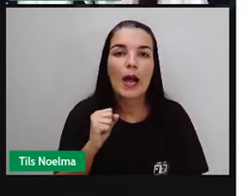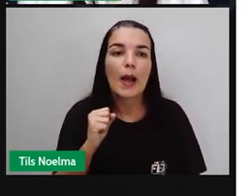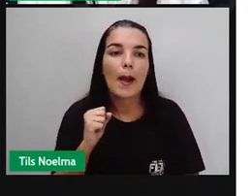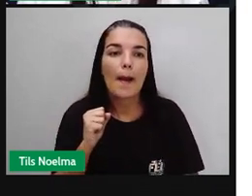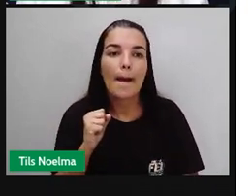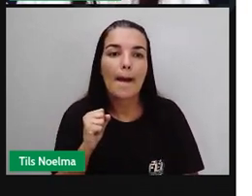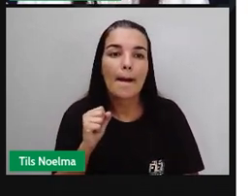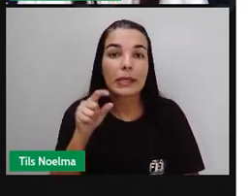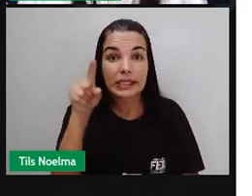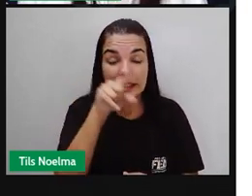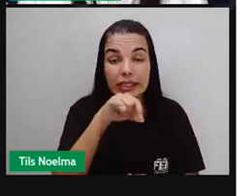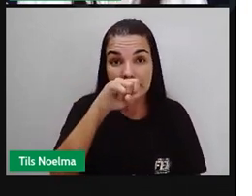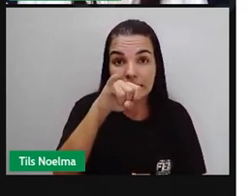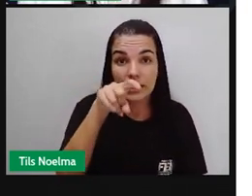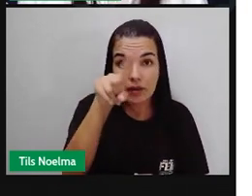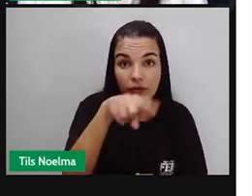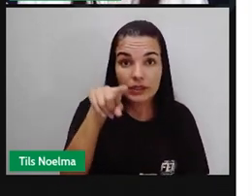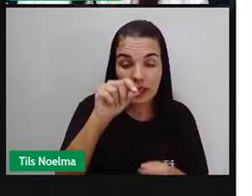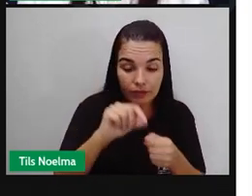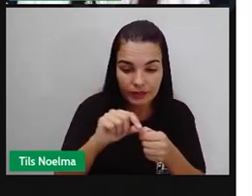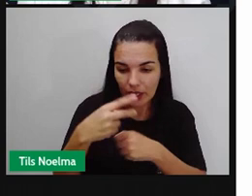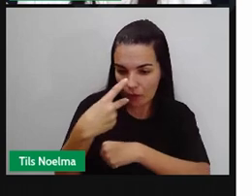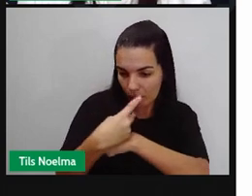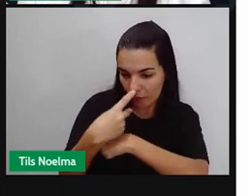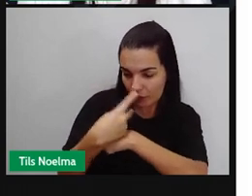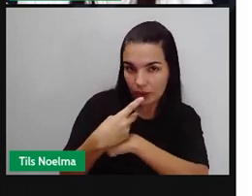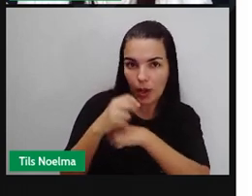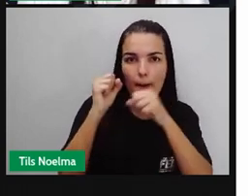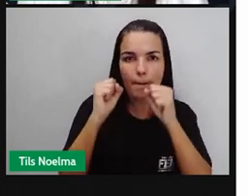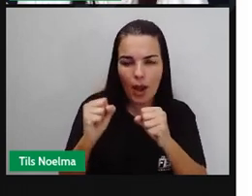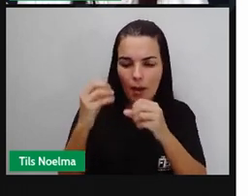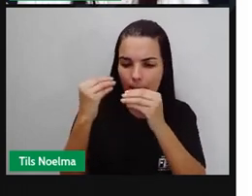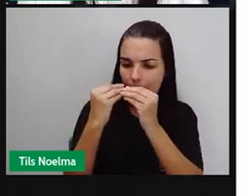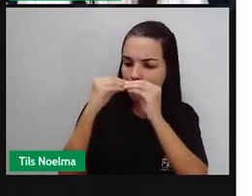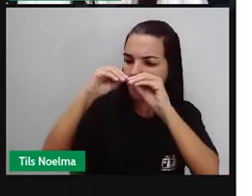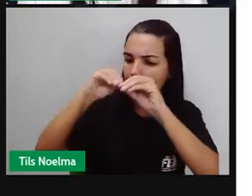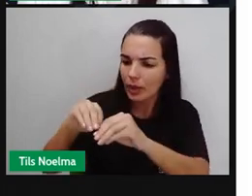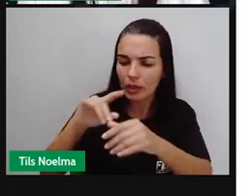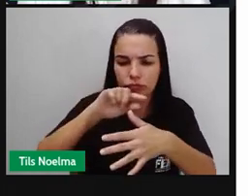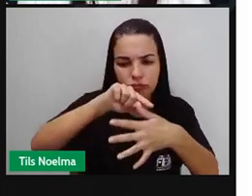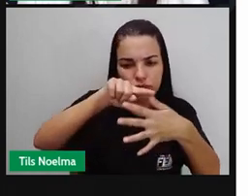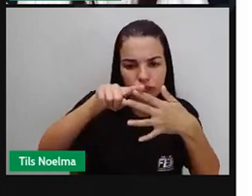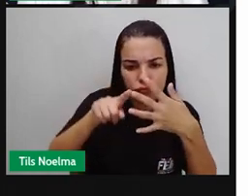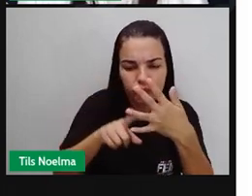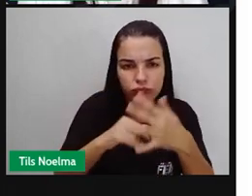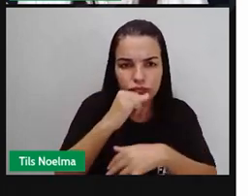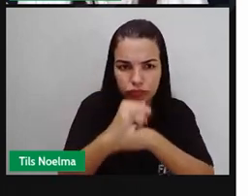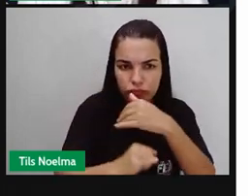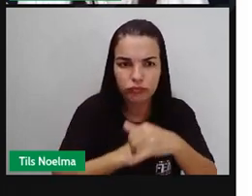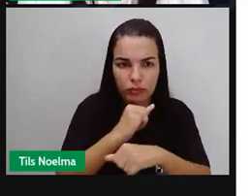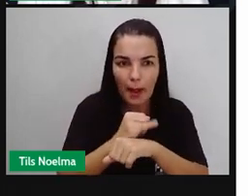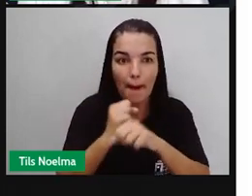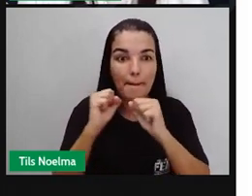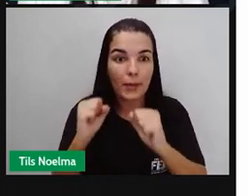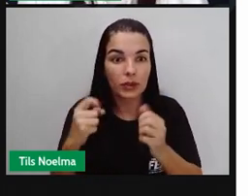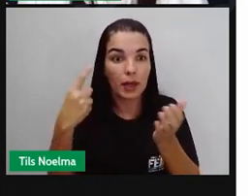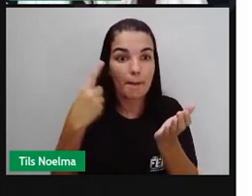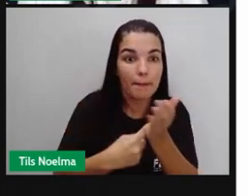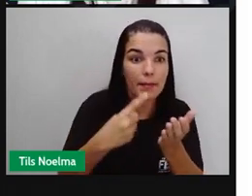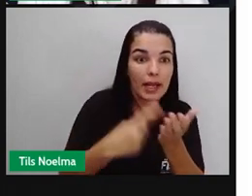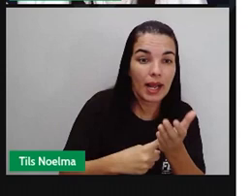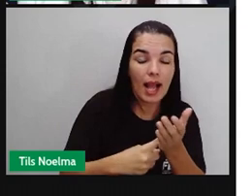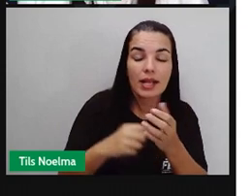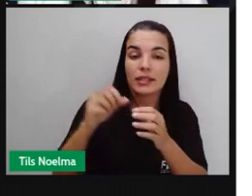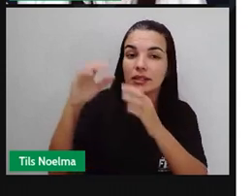livro, certo? Se vocês fizerem esse vídeo, vocês postem aí nas redes sociais. Marque a sua escola e marque a